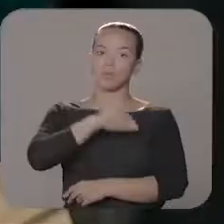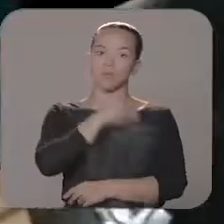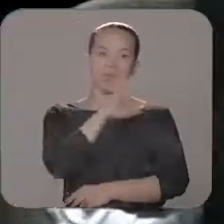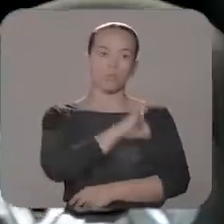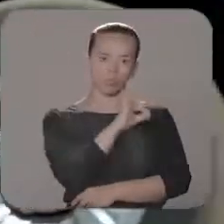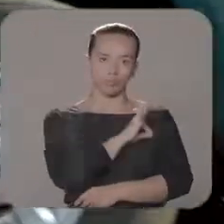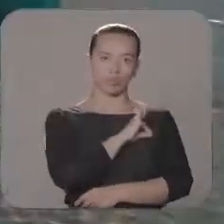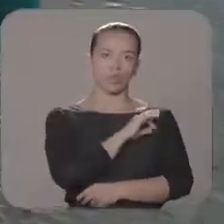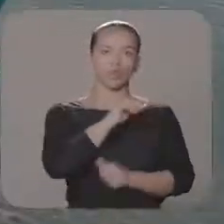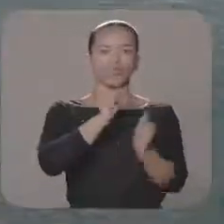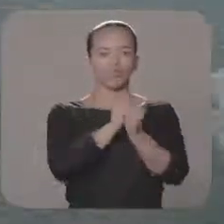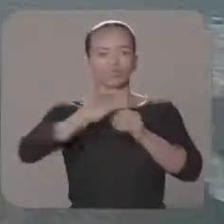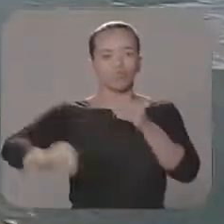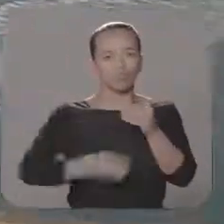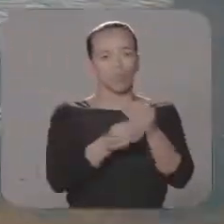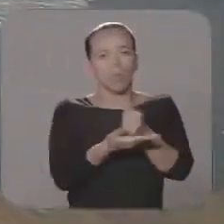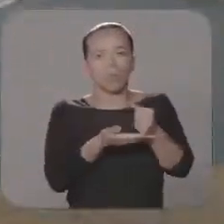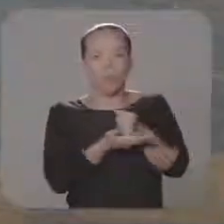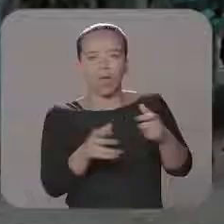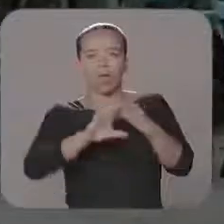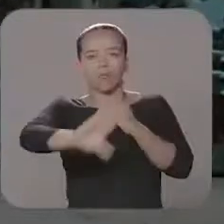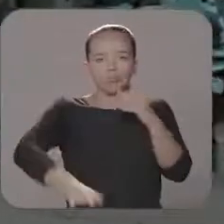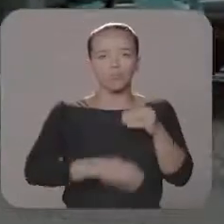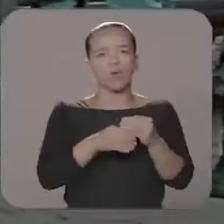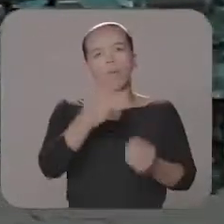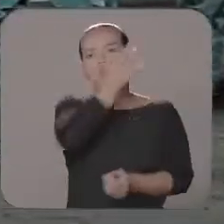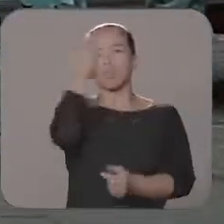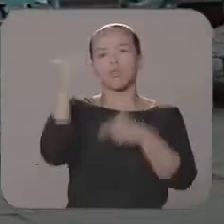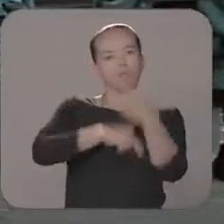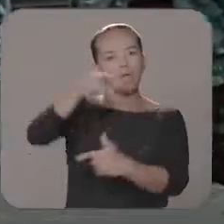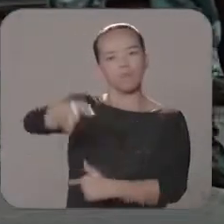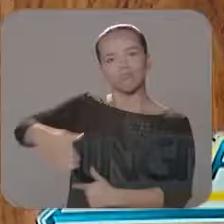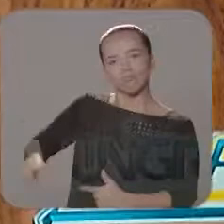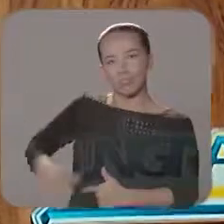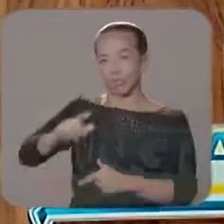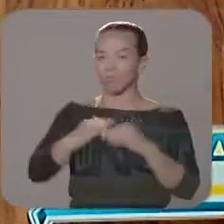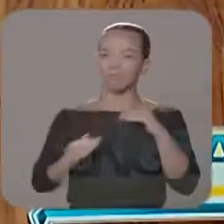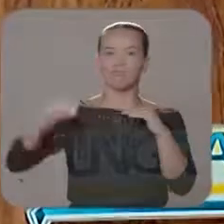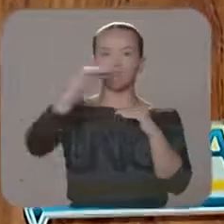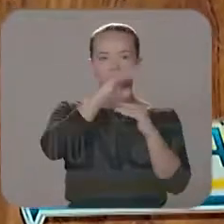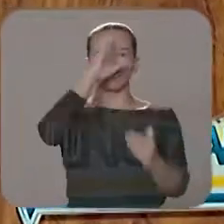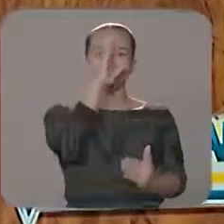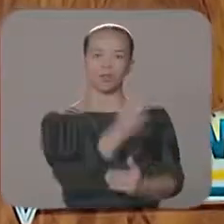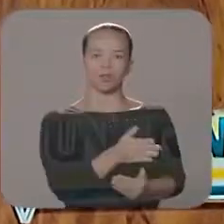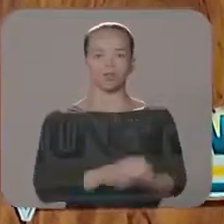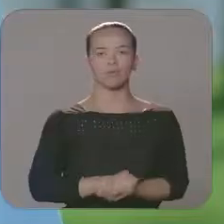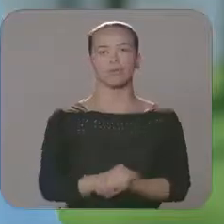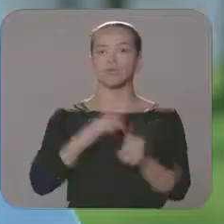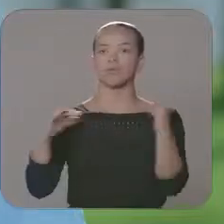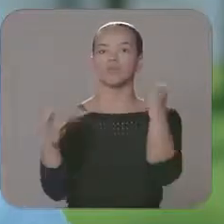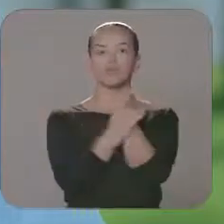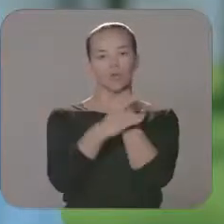o salário dos policiais com incorporação de subsídios, adicionais para quem atua na fronteira e promoções automáticas.